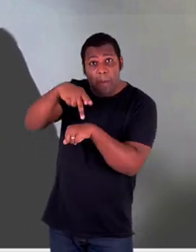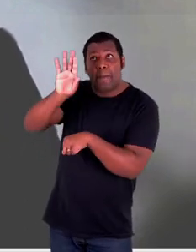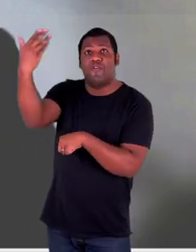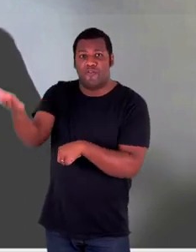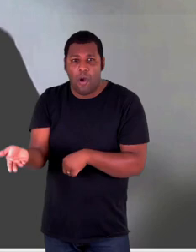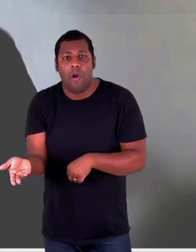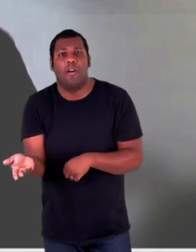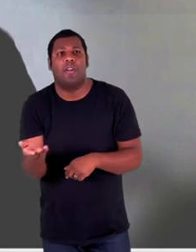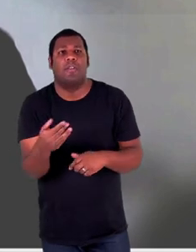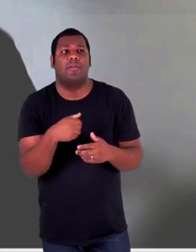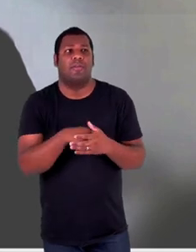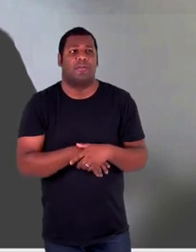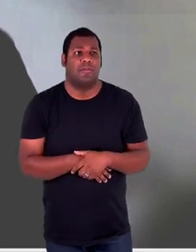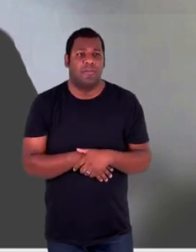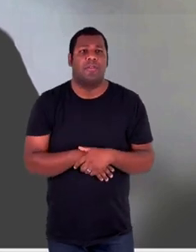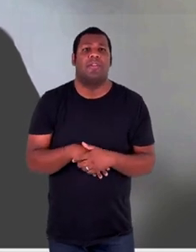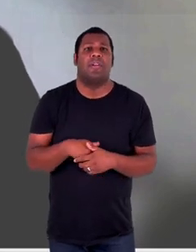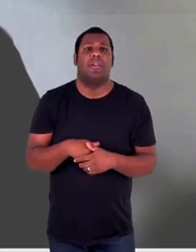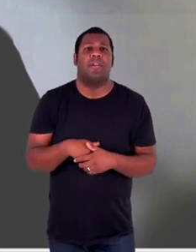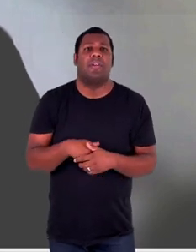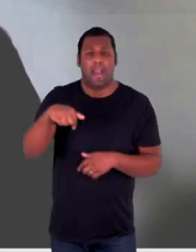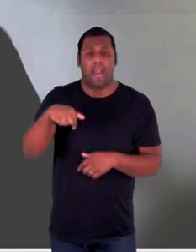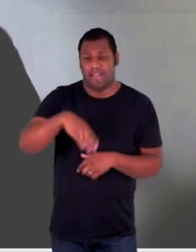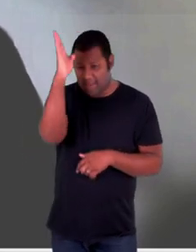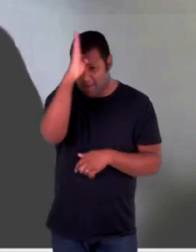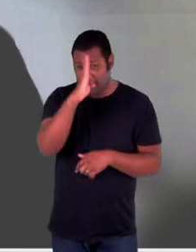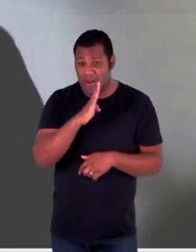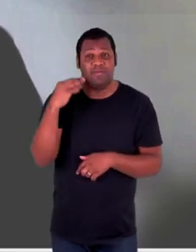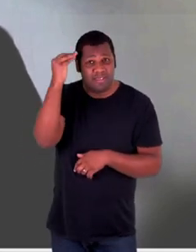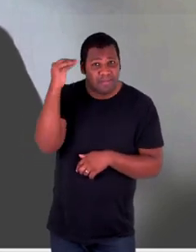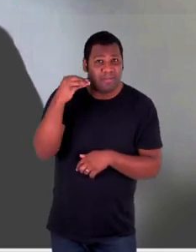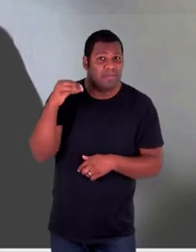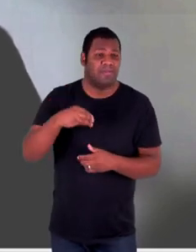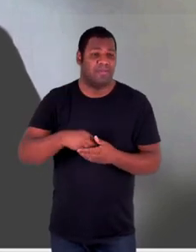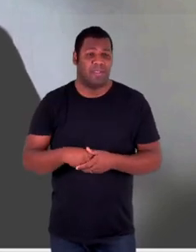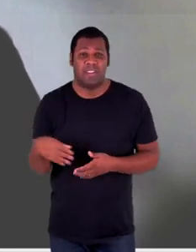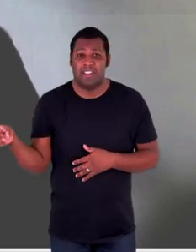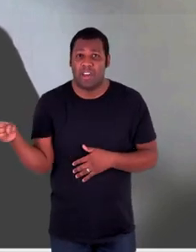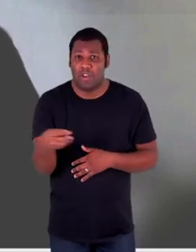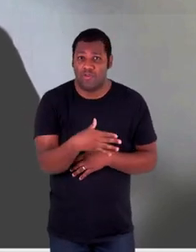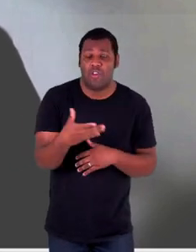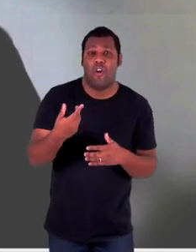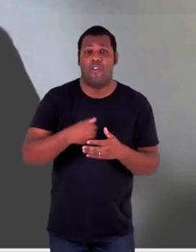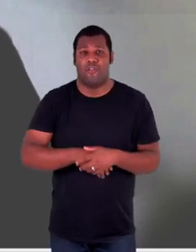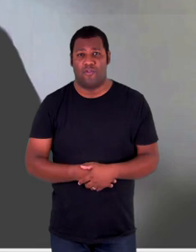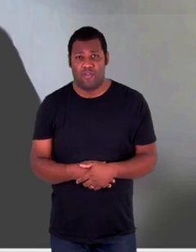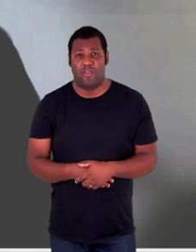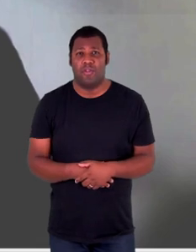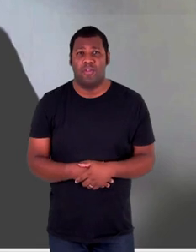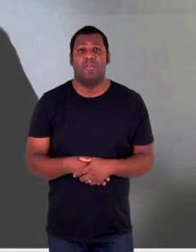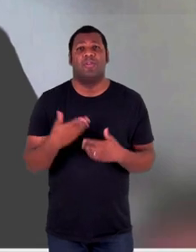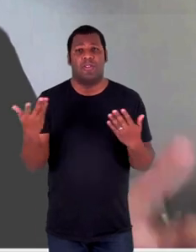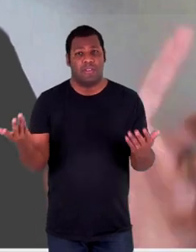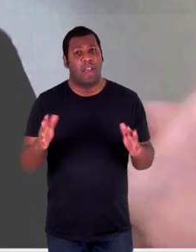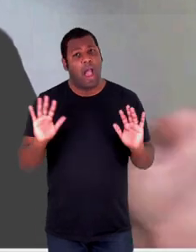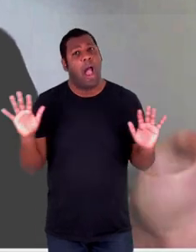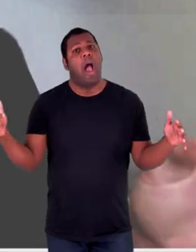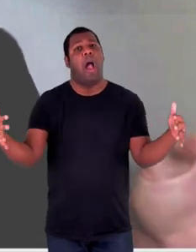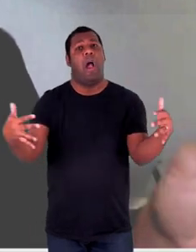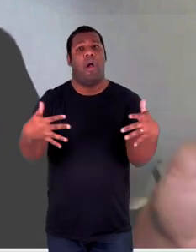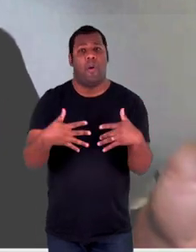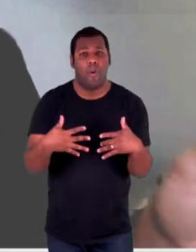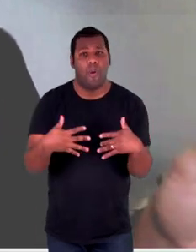e aí, nesse aspecto, a experiência brasileira recente com o que foram os movimentos migratórios presentes do